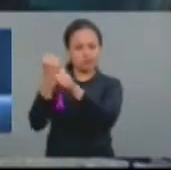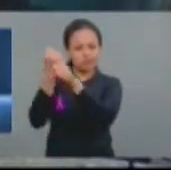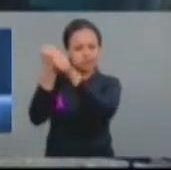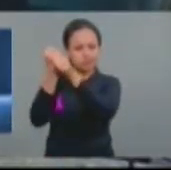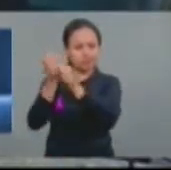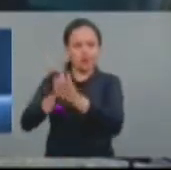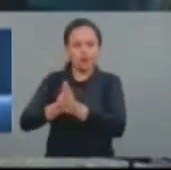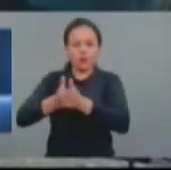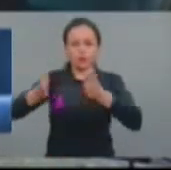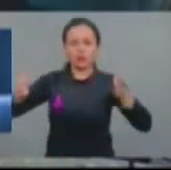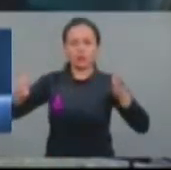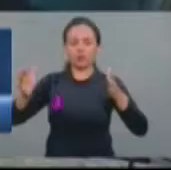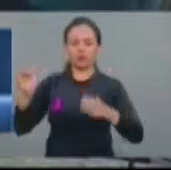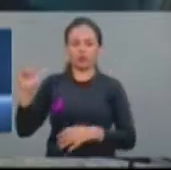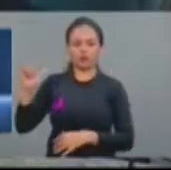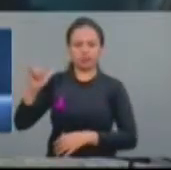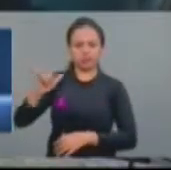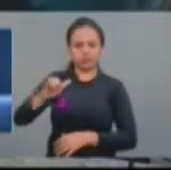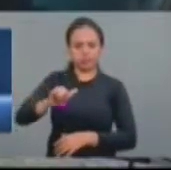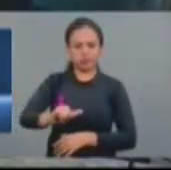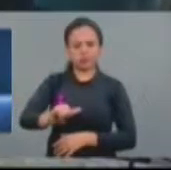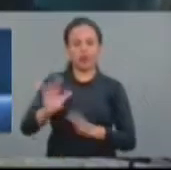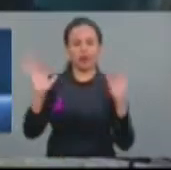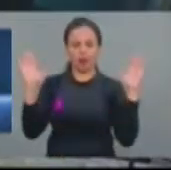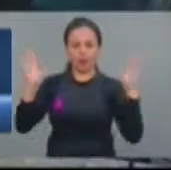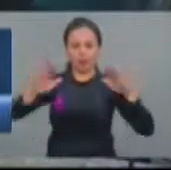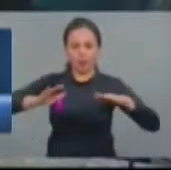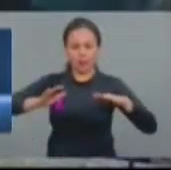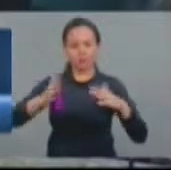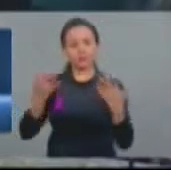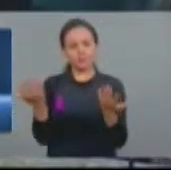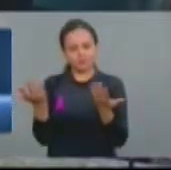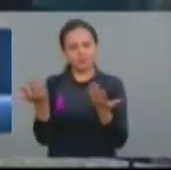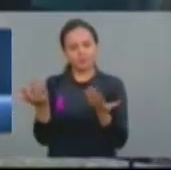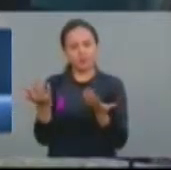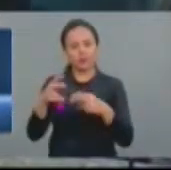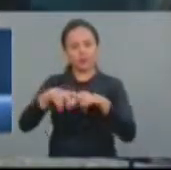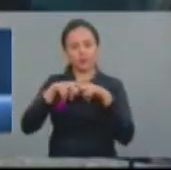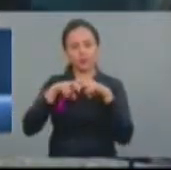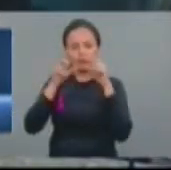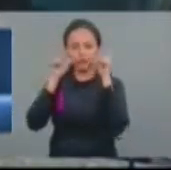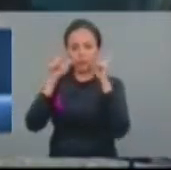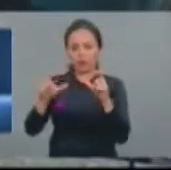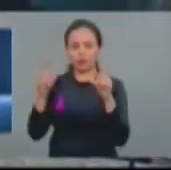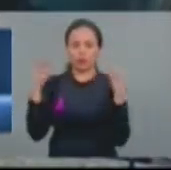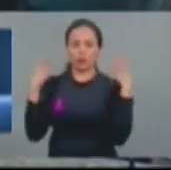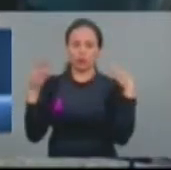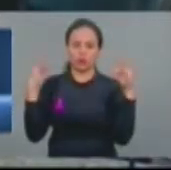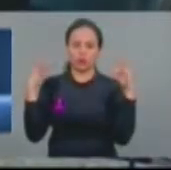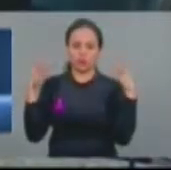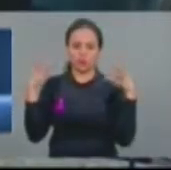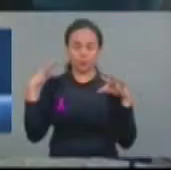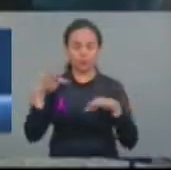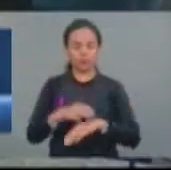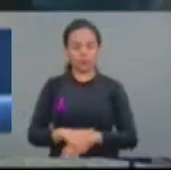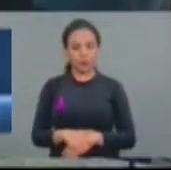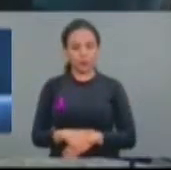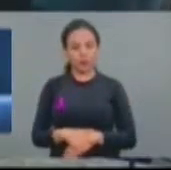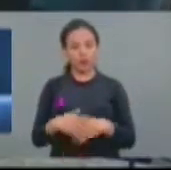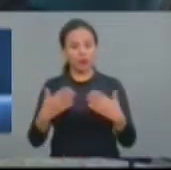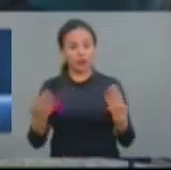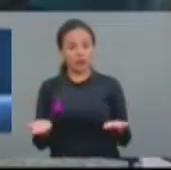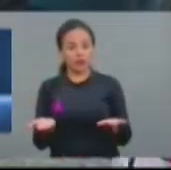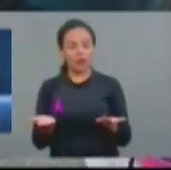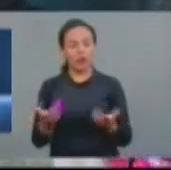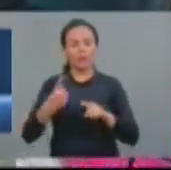novo aeroporto ali, regional do Cariri. Mas o que eu quero enfatizar bem foi essa preocupação com a descentralização do